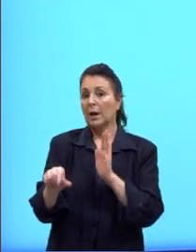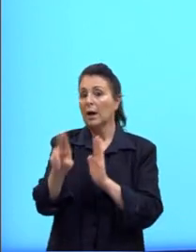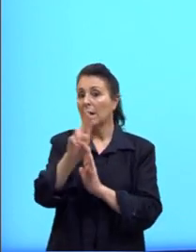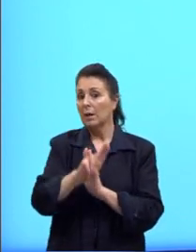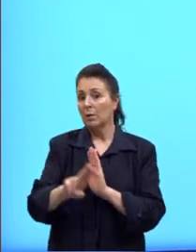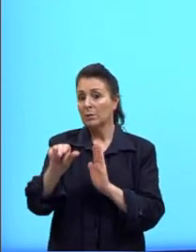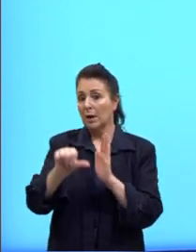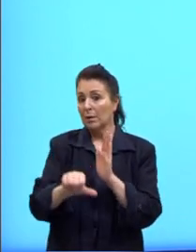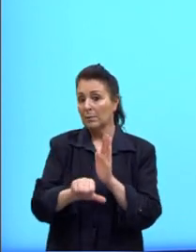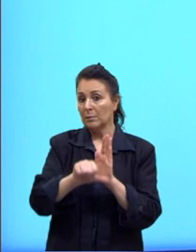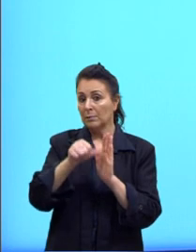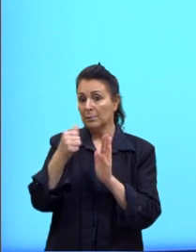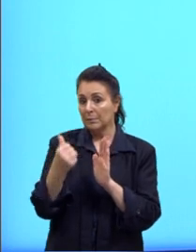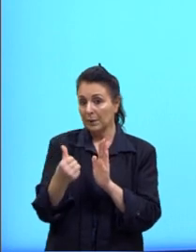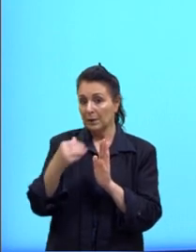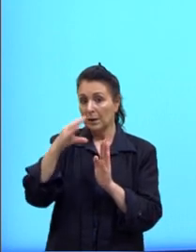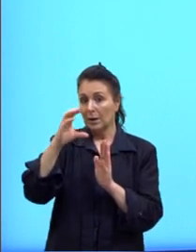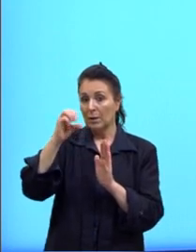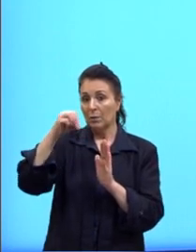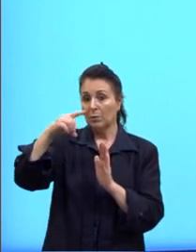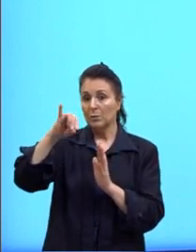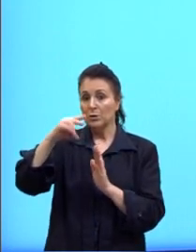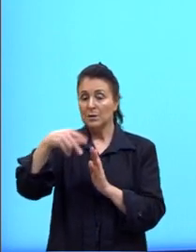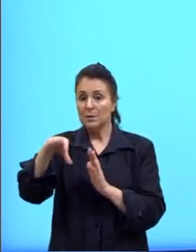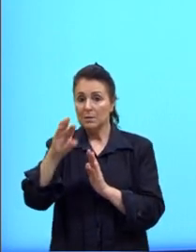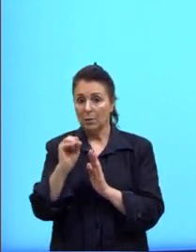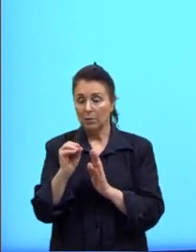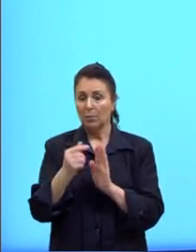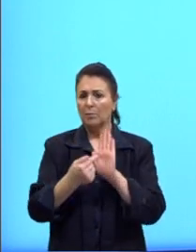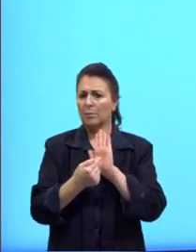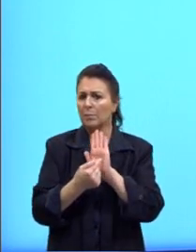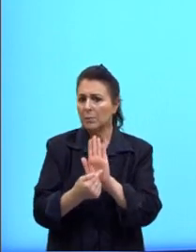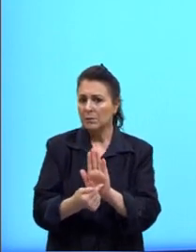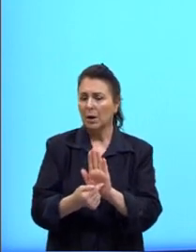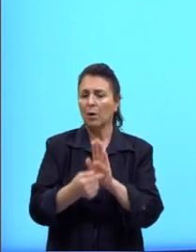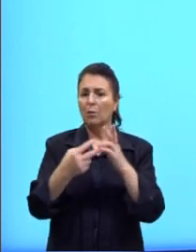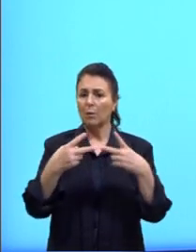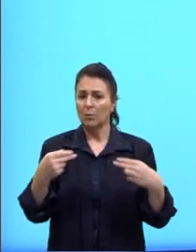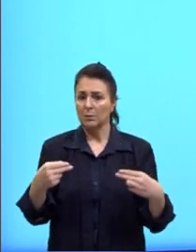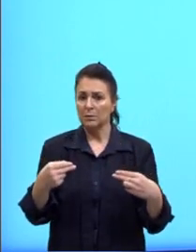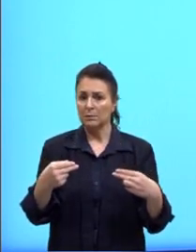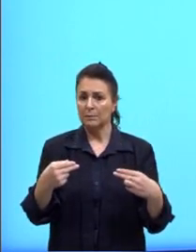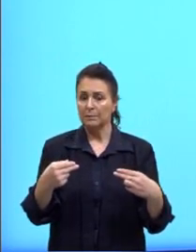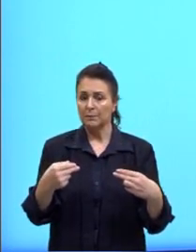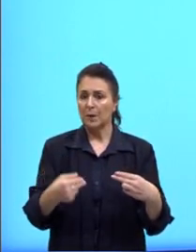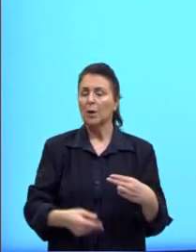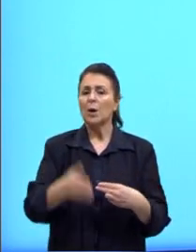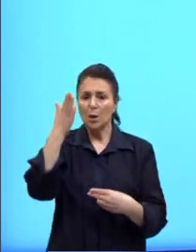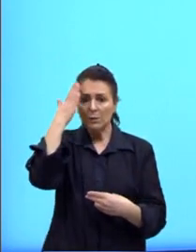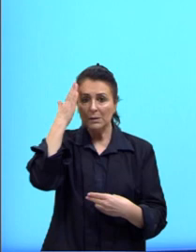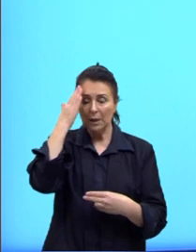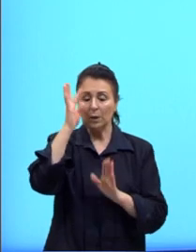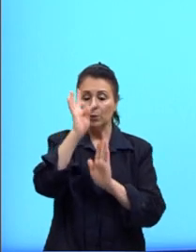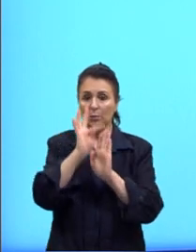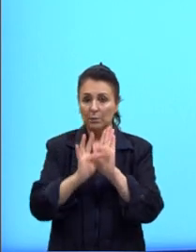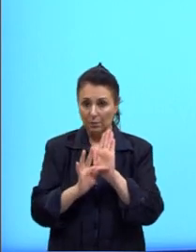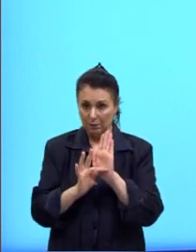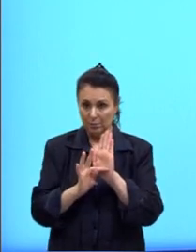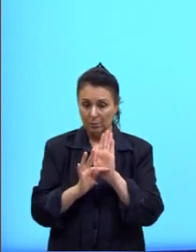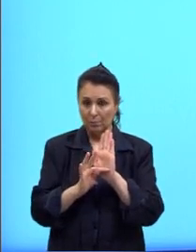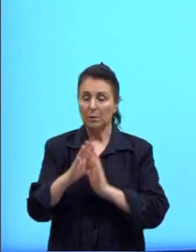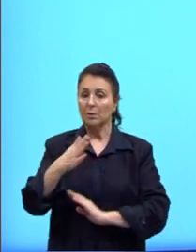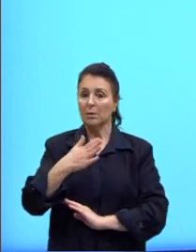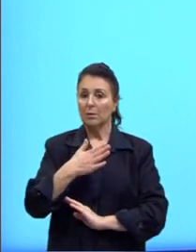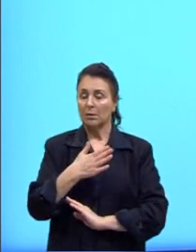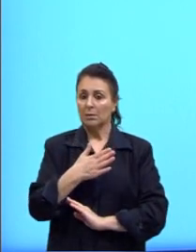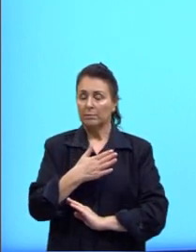expressar o quê? Para expressar uma possibilidade real. Eu não preciso ler o texto. Eu sei que lá, na minha